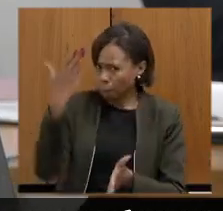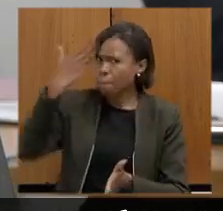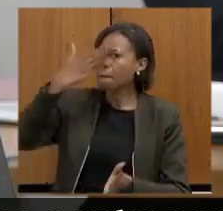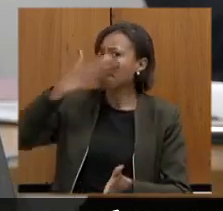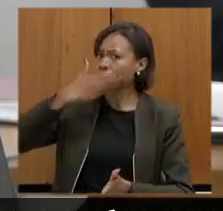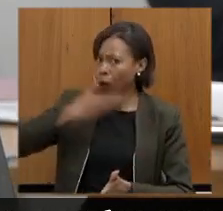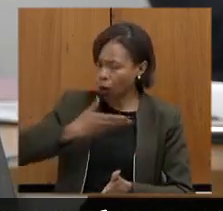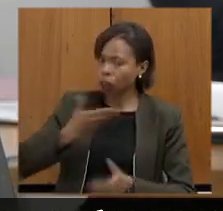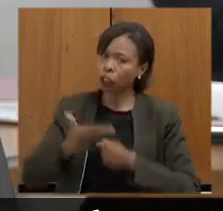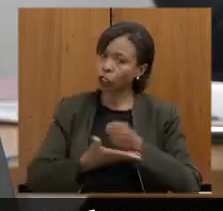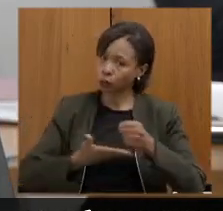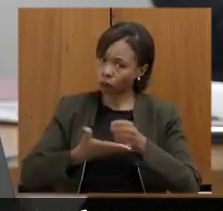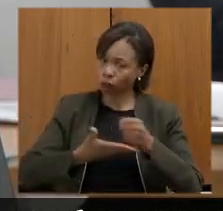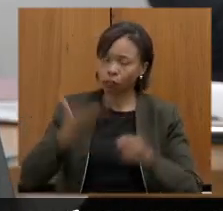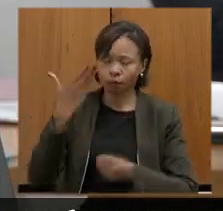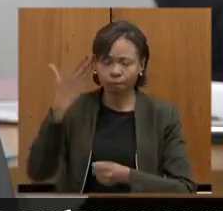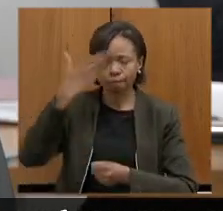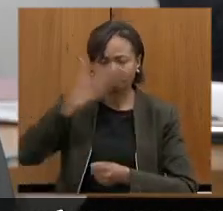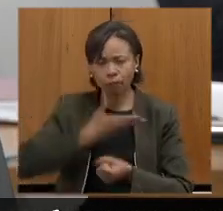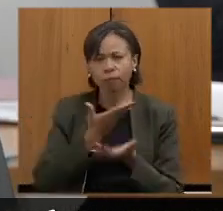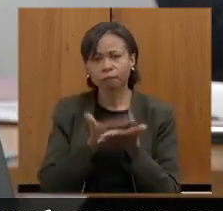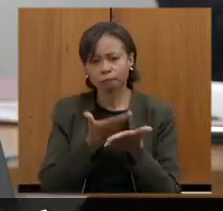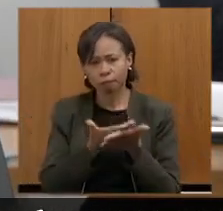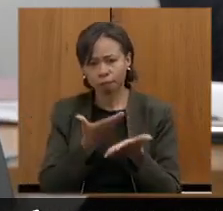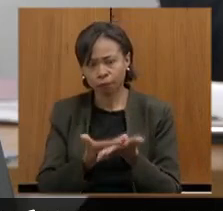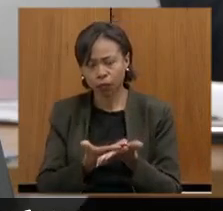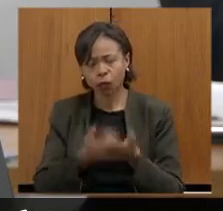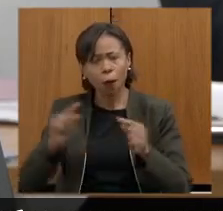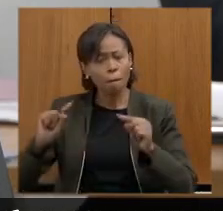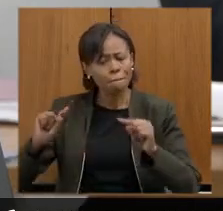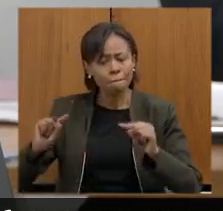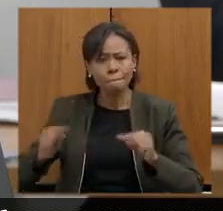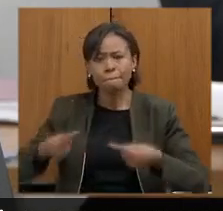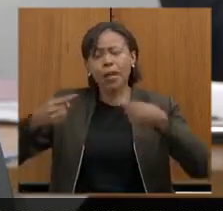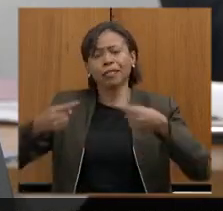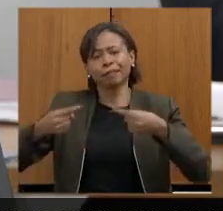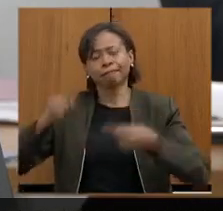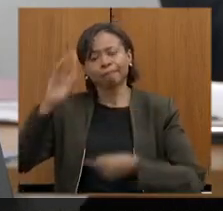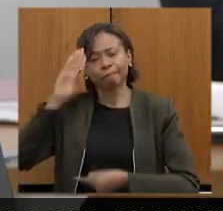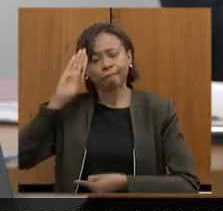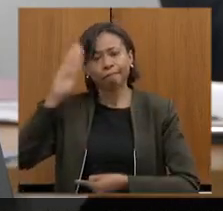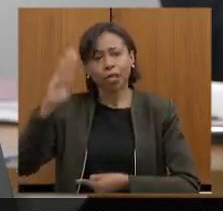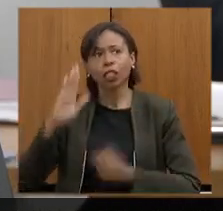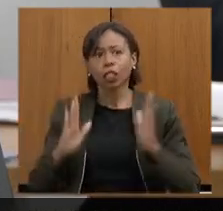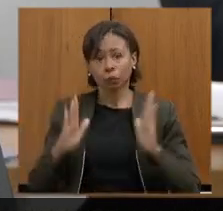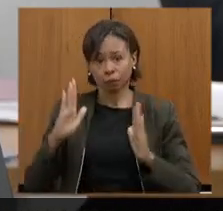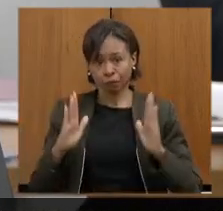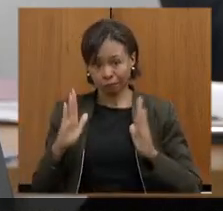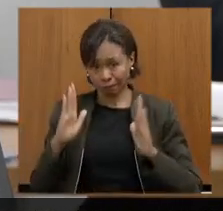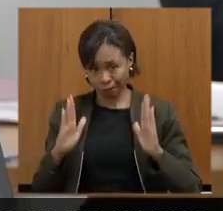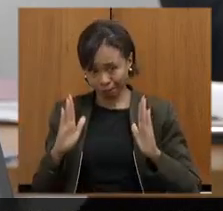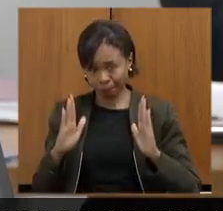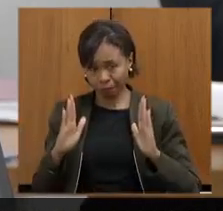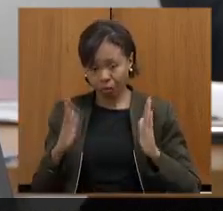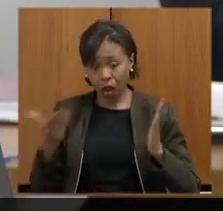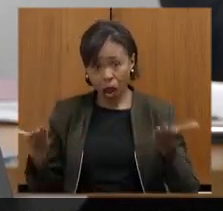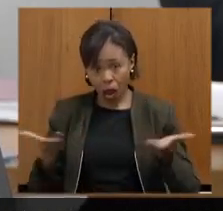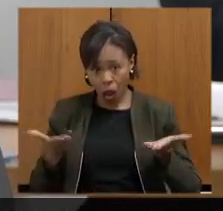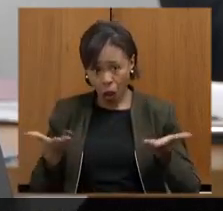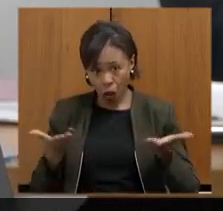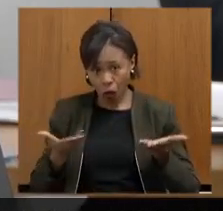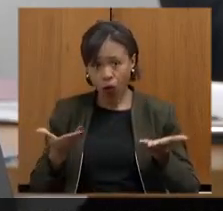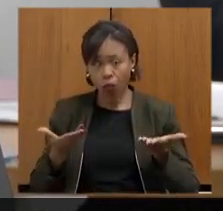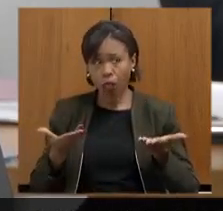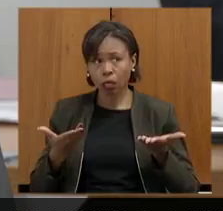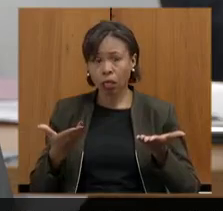gosta de se basear em evidências, em estudos científicos. O maior desafio que a gente tem nesse período agora de recuperação